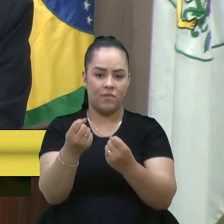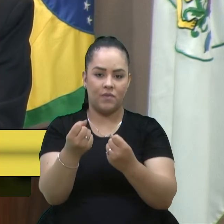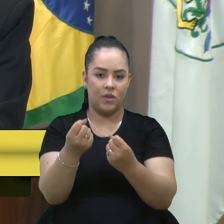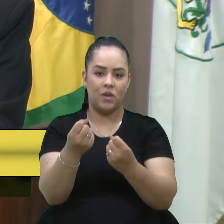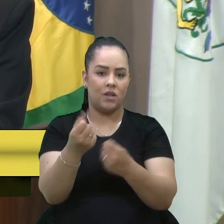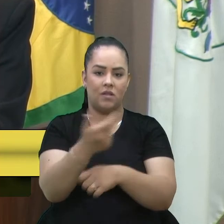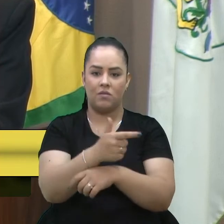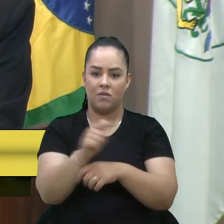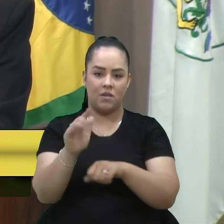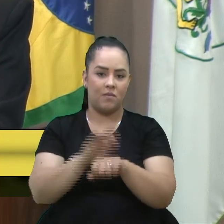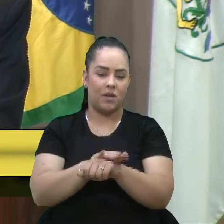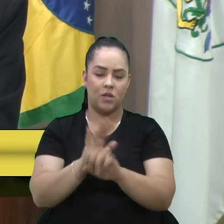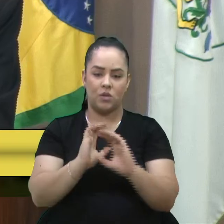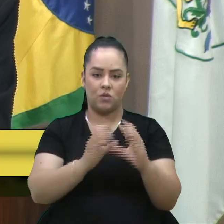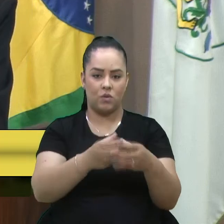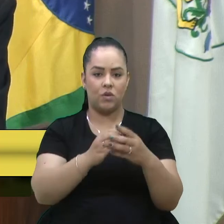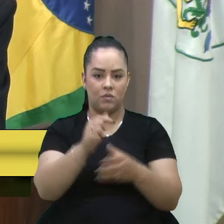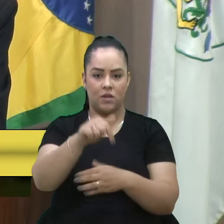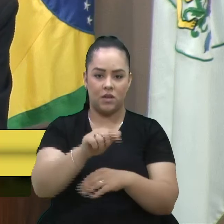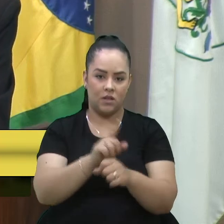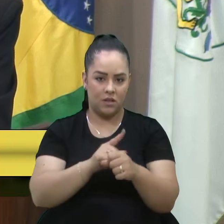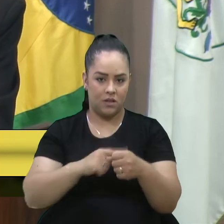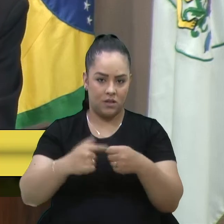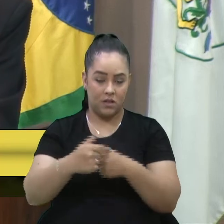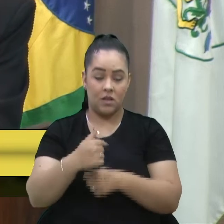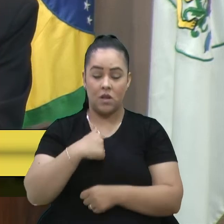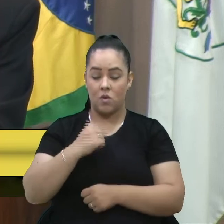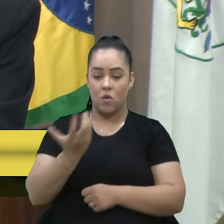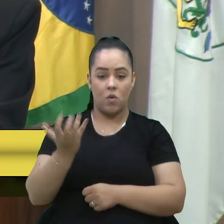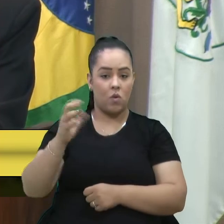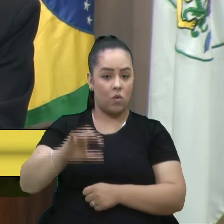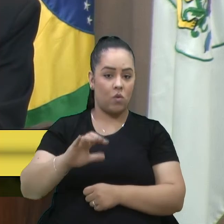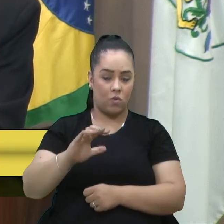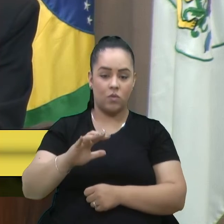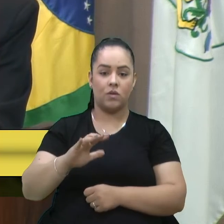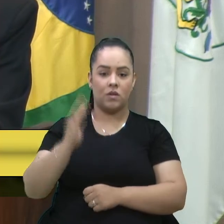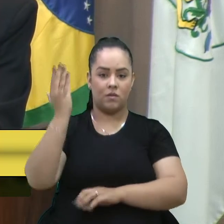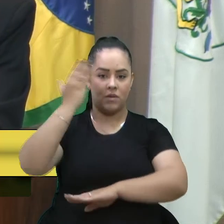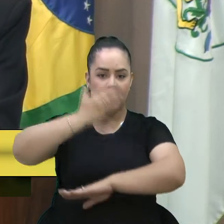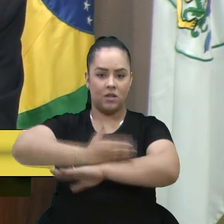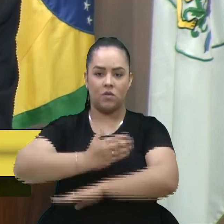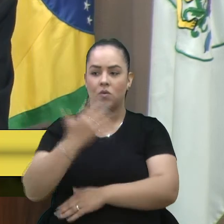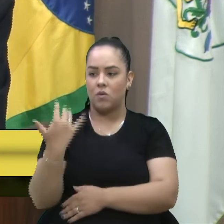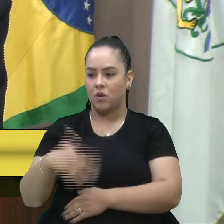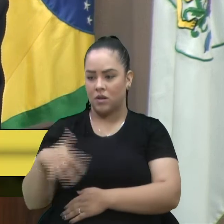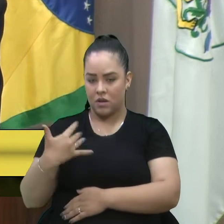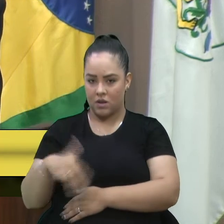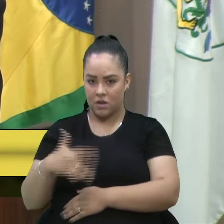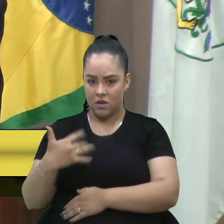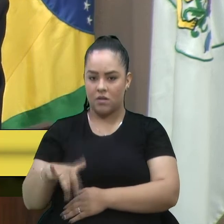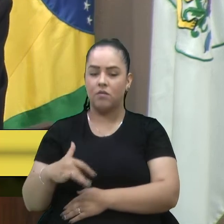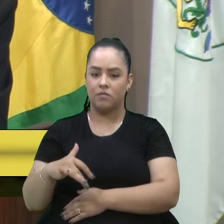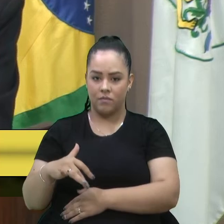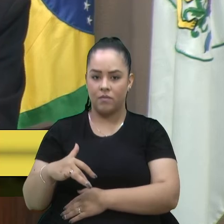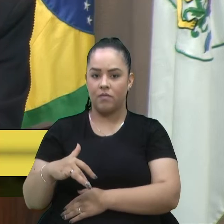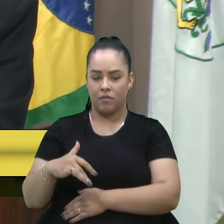turismo em nossa cidade. Sou contra pedágio com valores exorbitantes, sugadores.